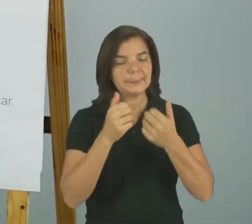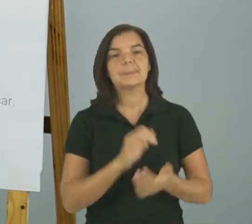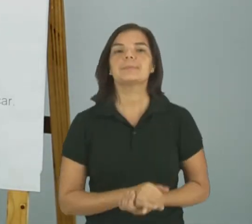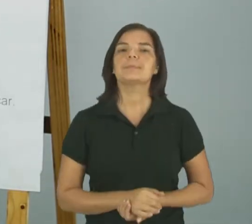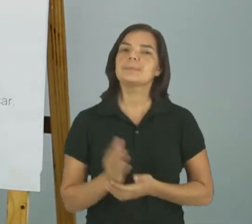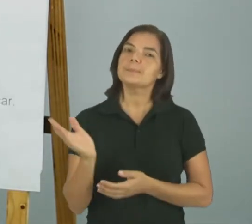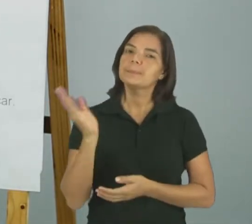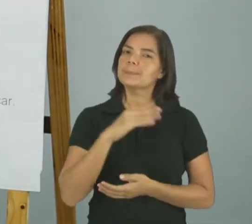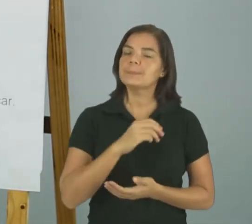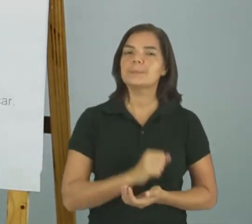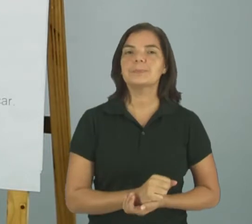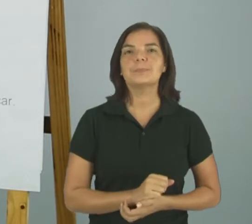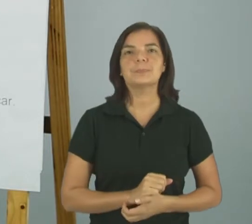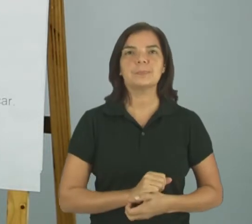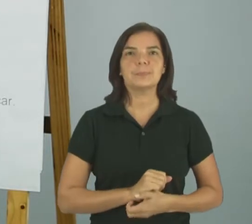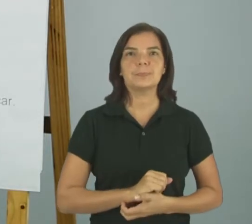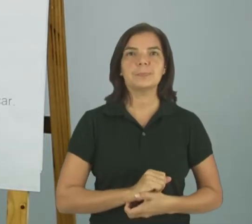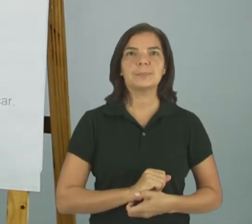Acompanhe aí na telinha.